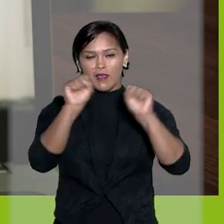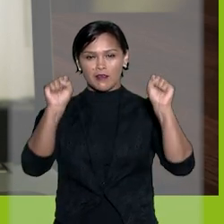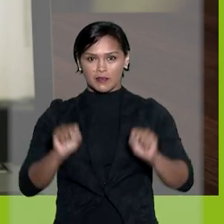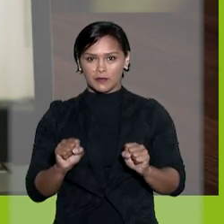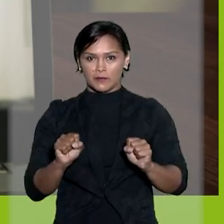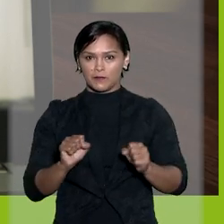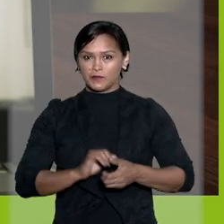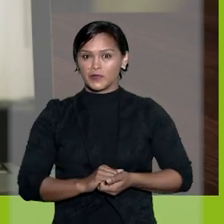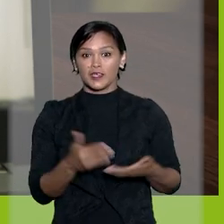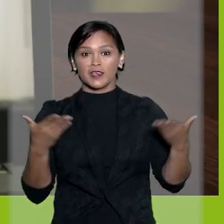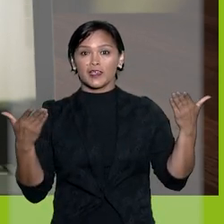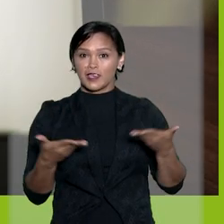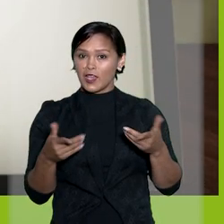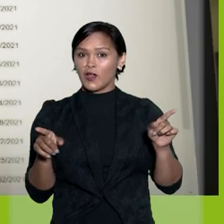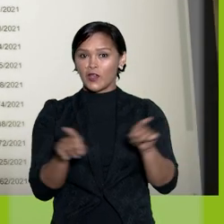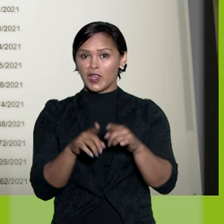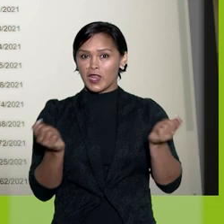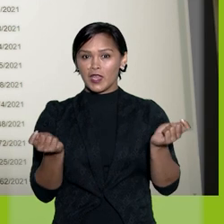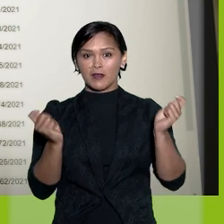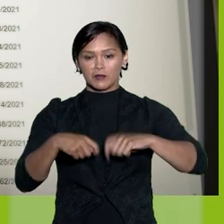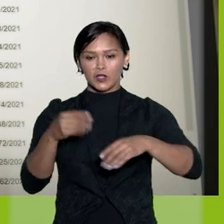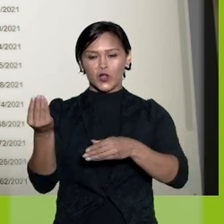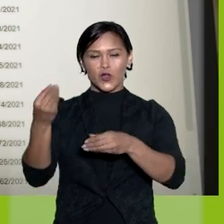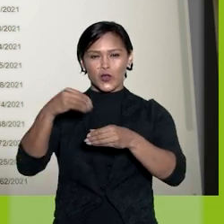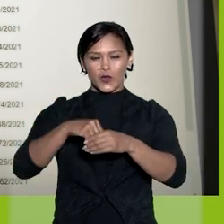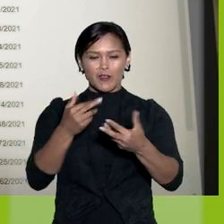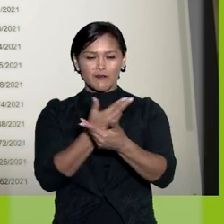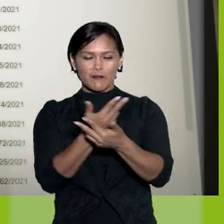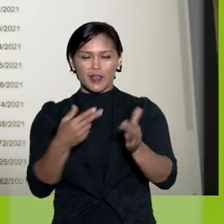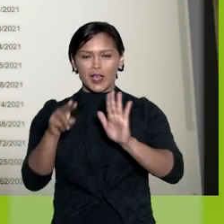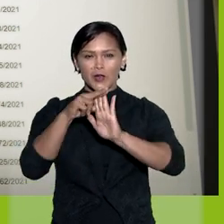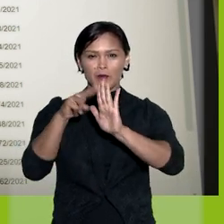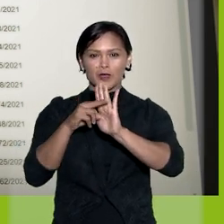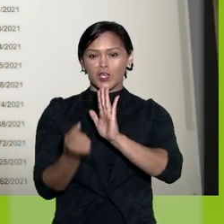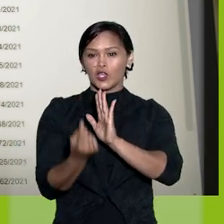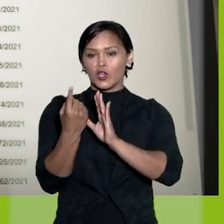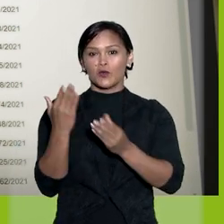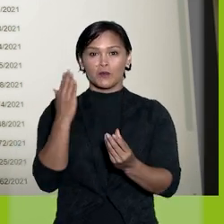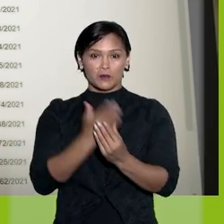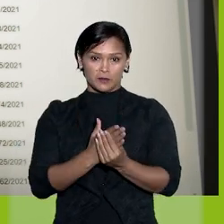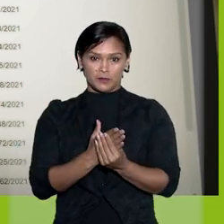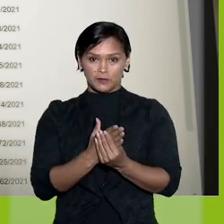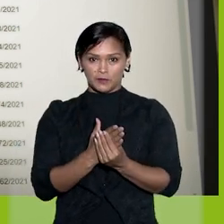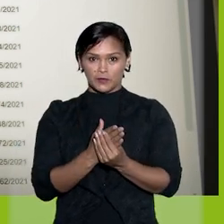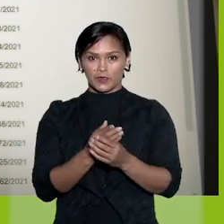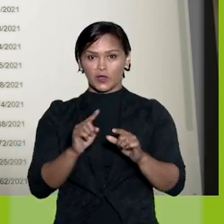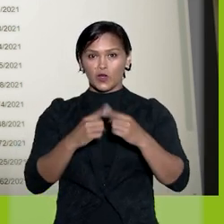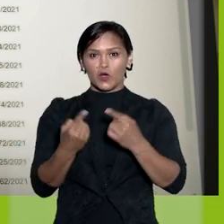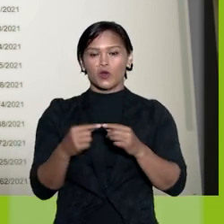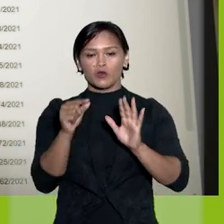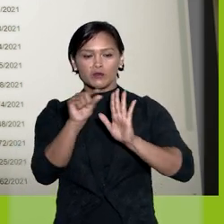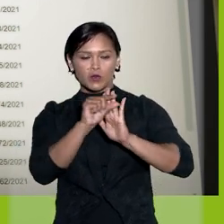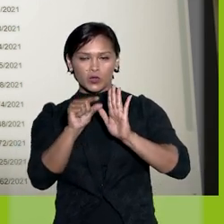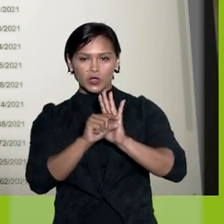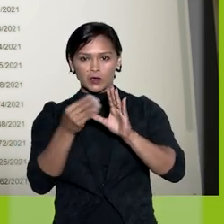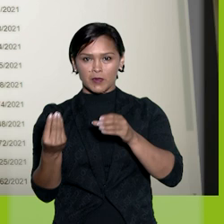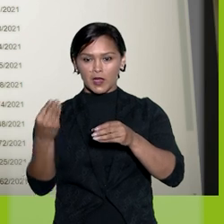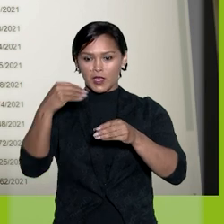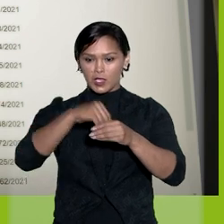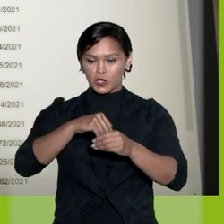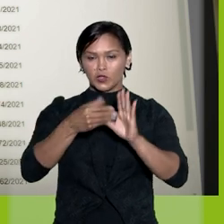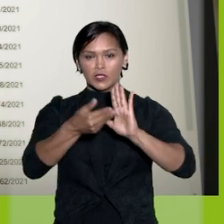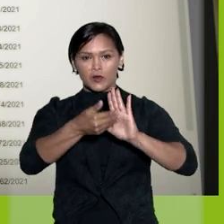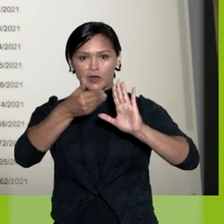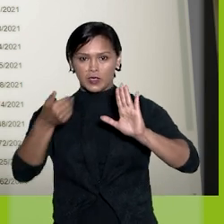acrescentadas ao sistema. E agora também é possível incluir vários marcadores em um mesmo processo. Os